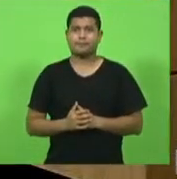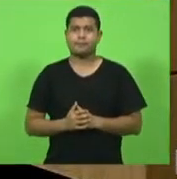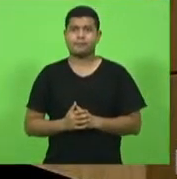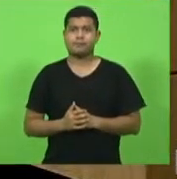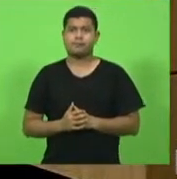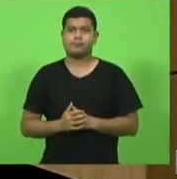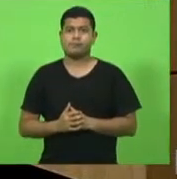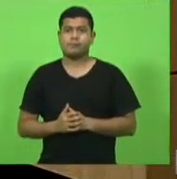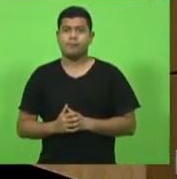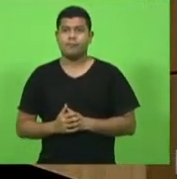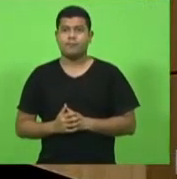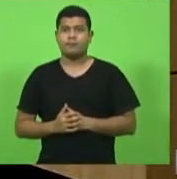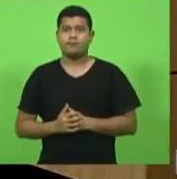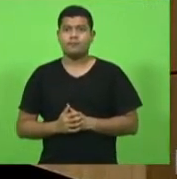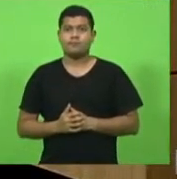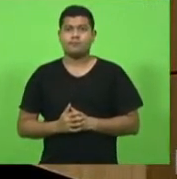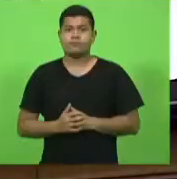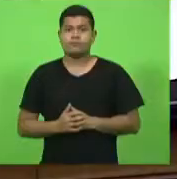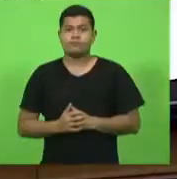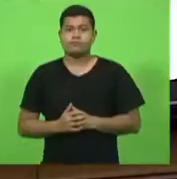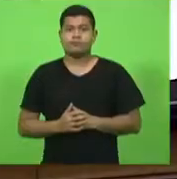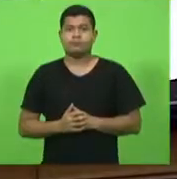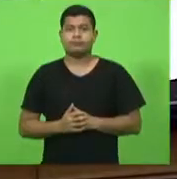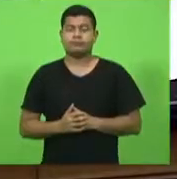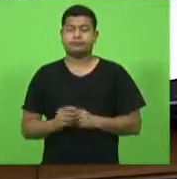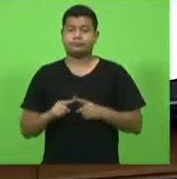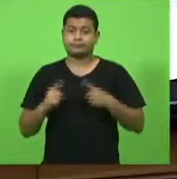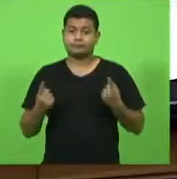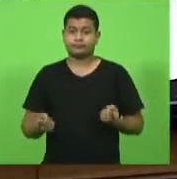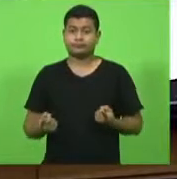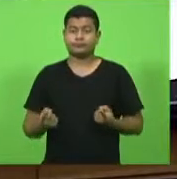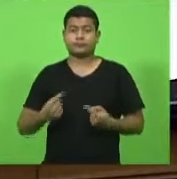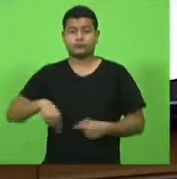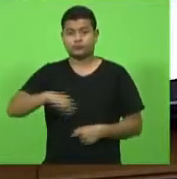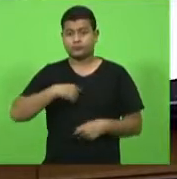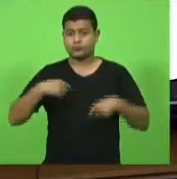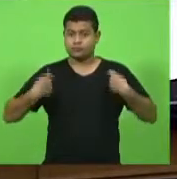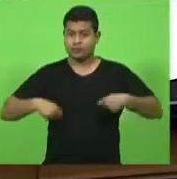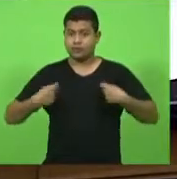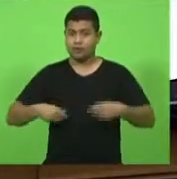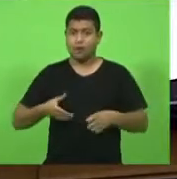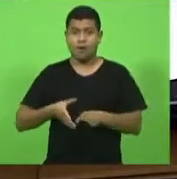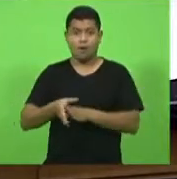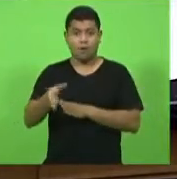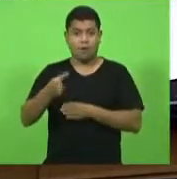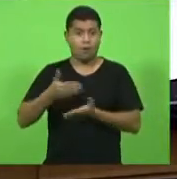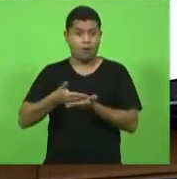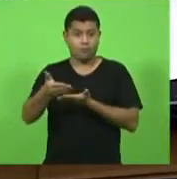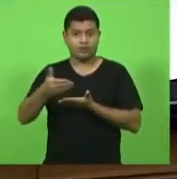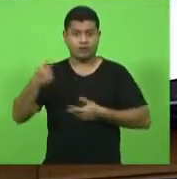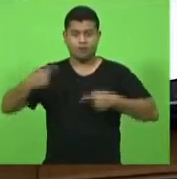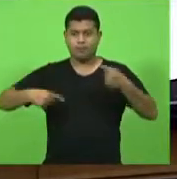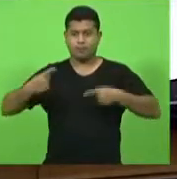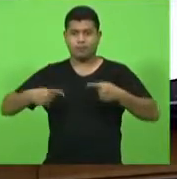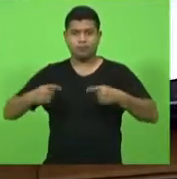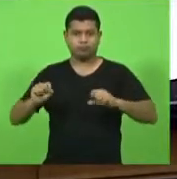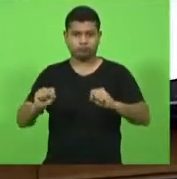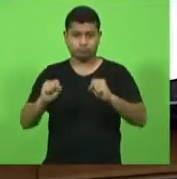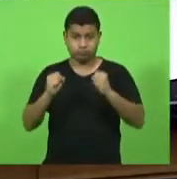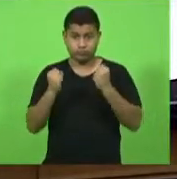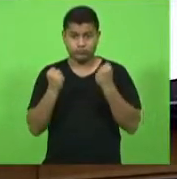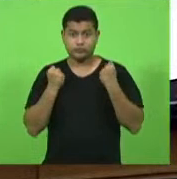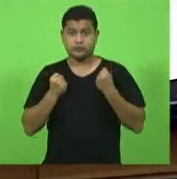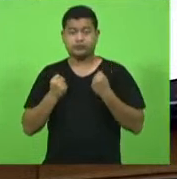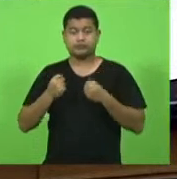mais um minuto deputado então nós temos que começar essa defesa da redução do preço da gasolina